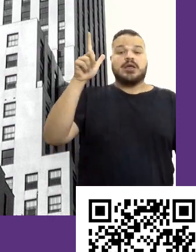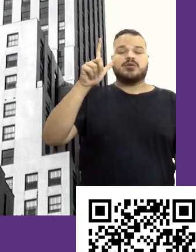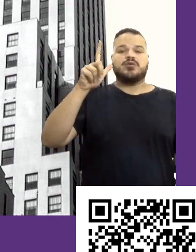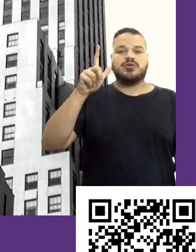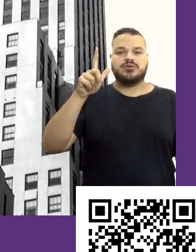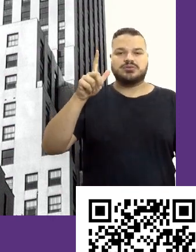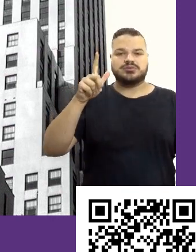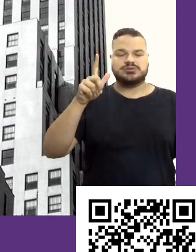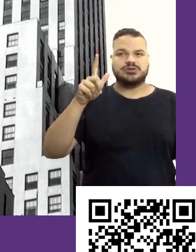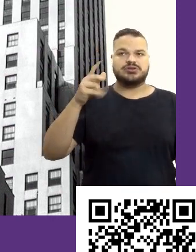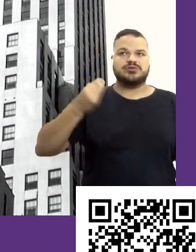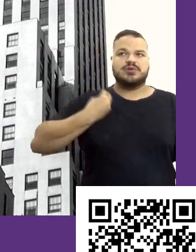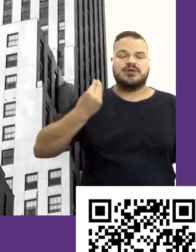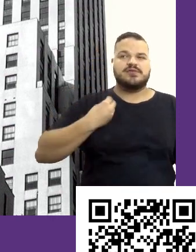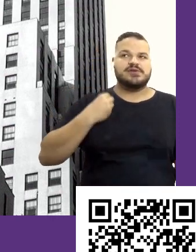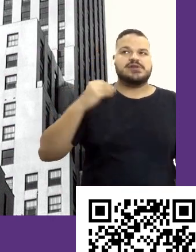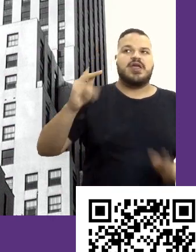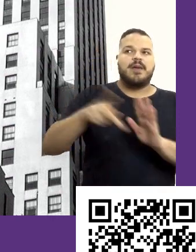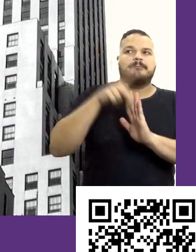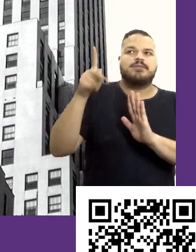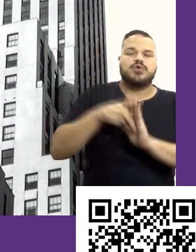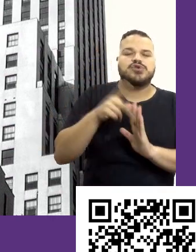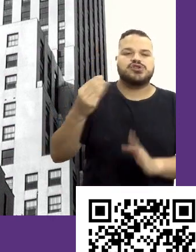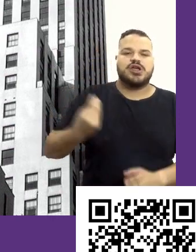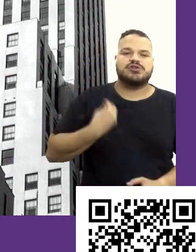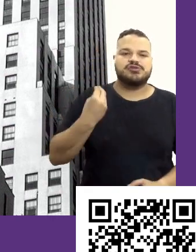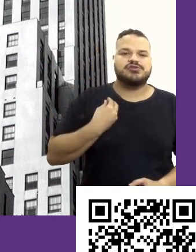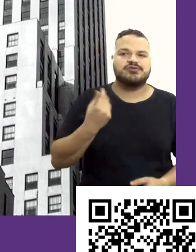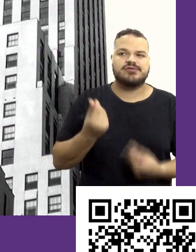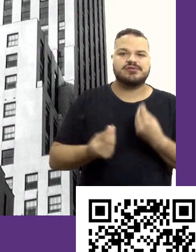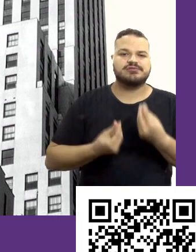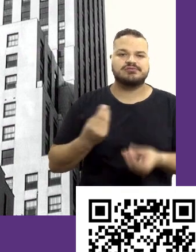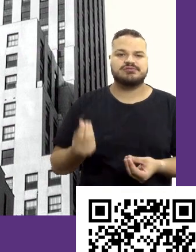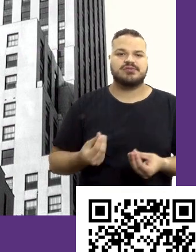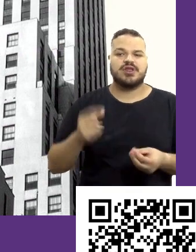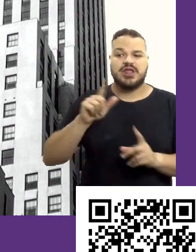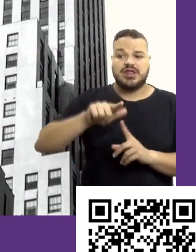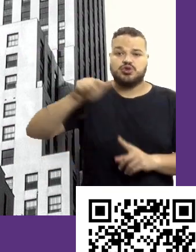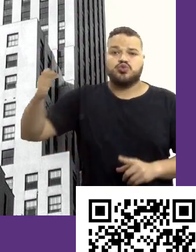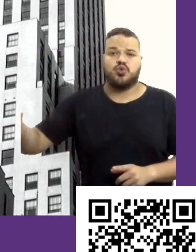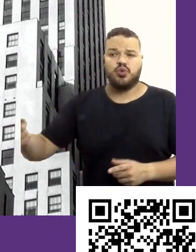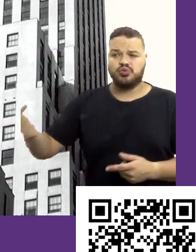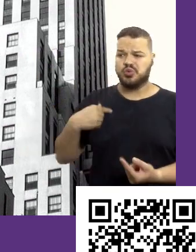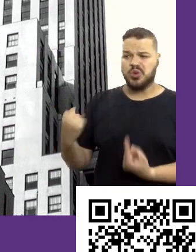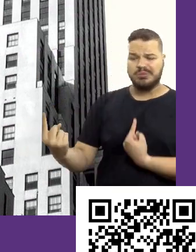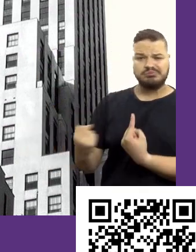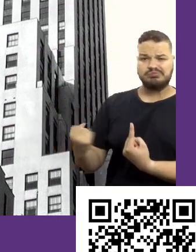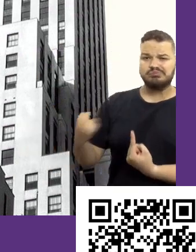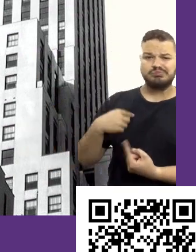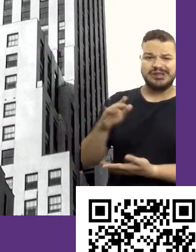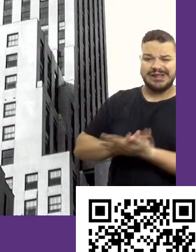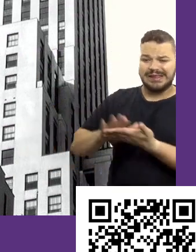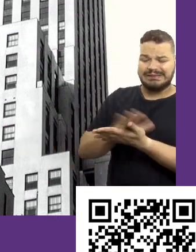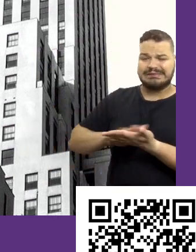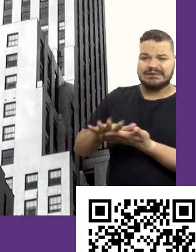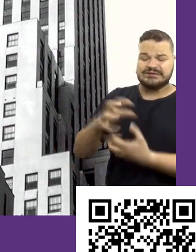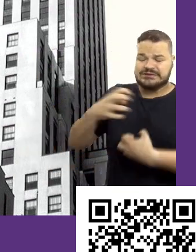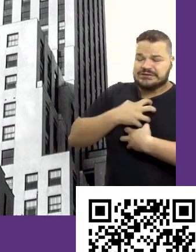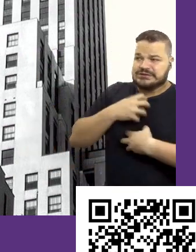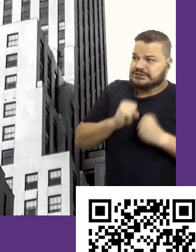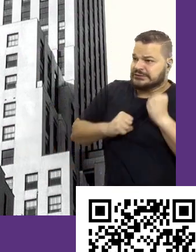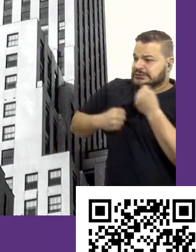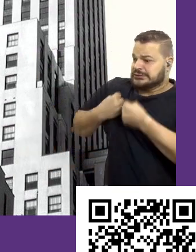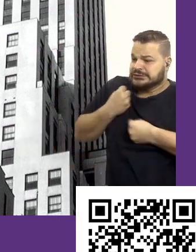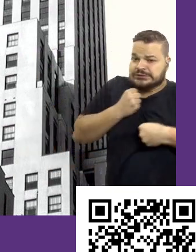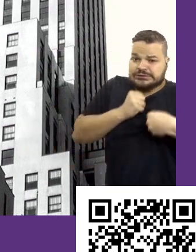da sua vida pra viver um projeto de vida que é do outro e não é o seu. E não tem nada mais frustrante